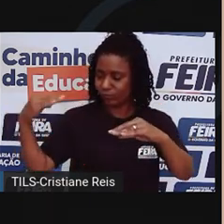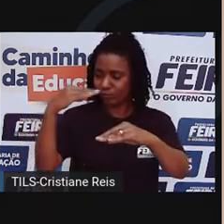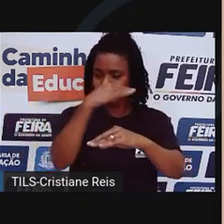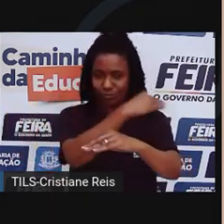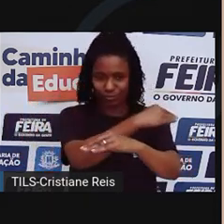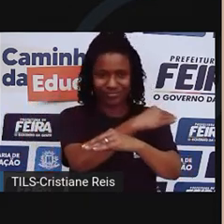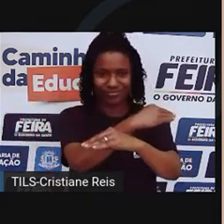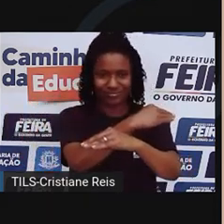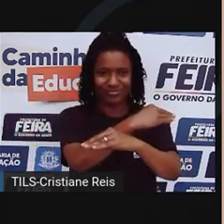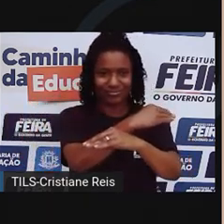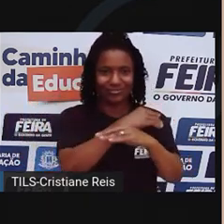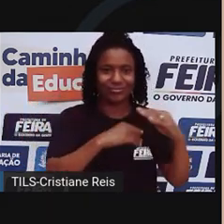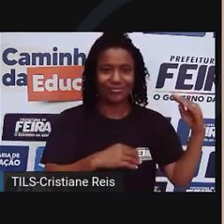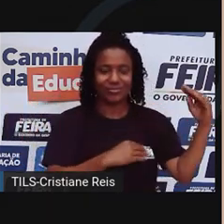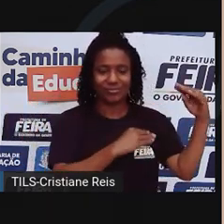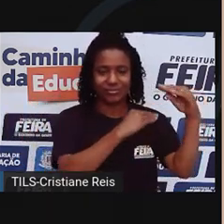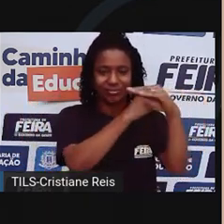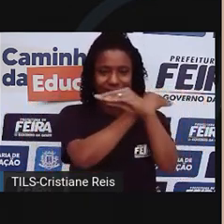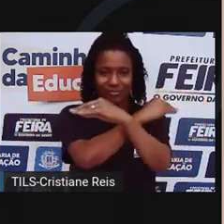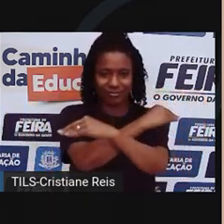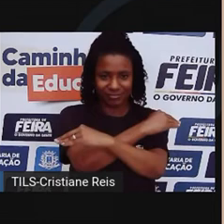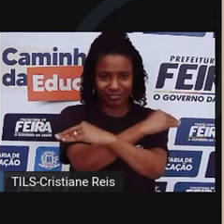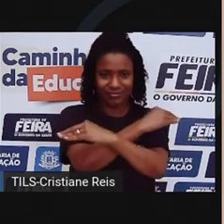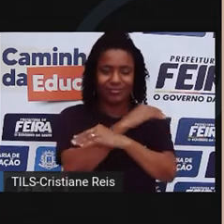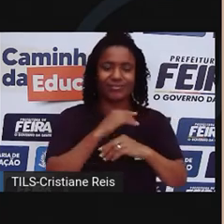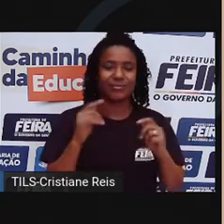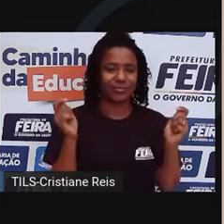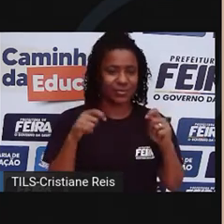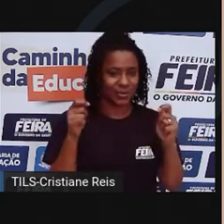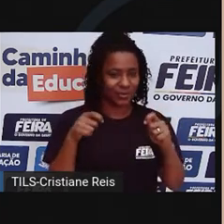em frente e na da esquerda, os veículos voltam.